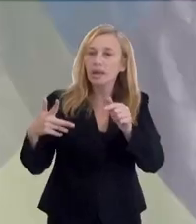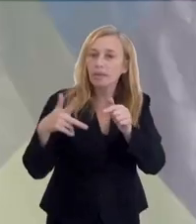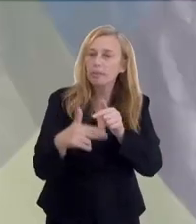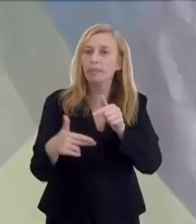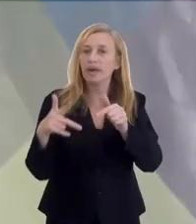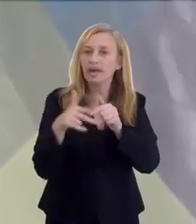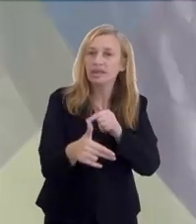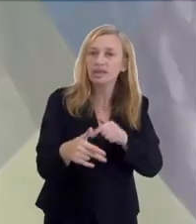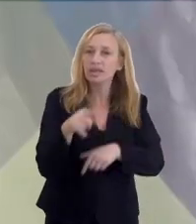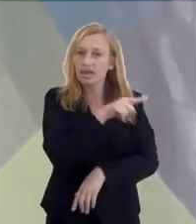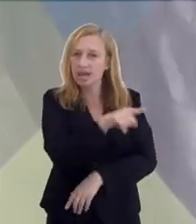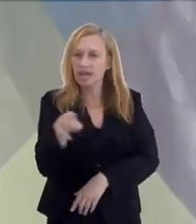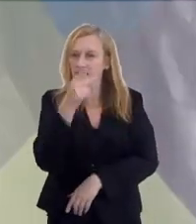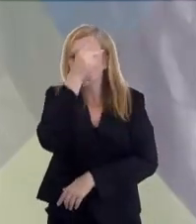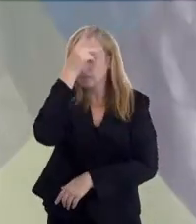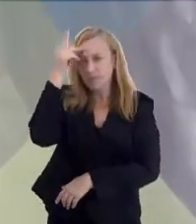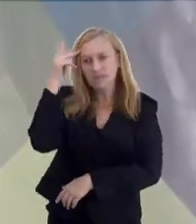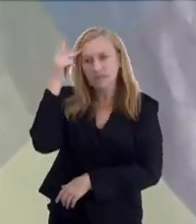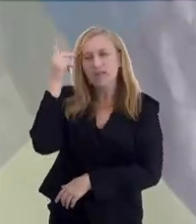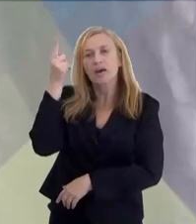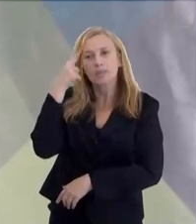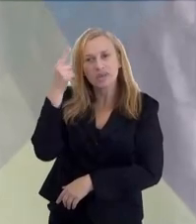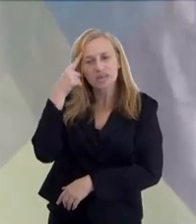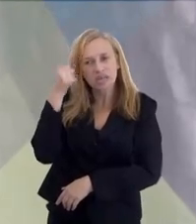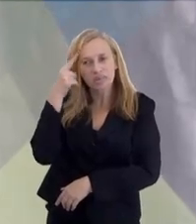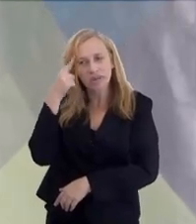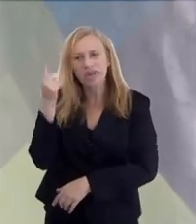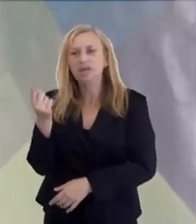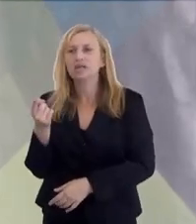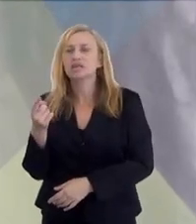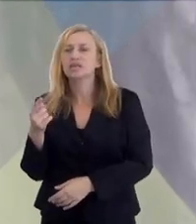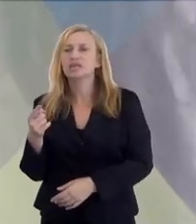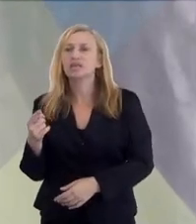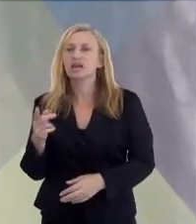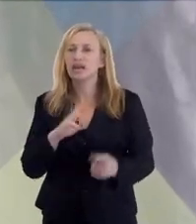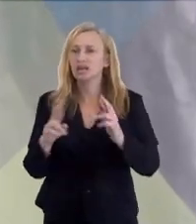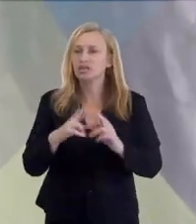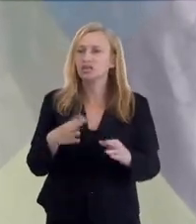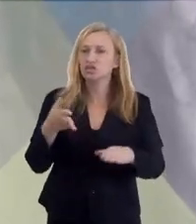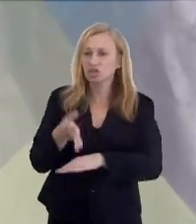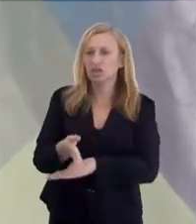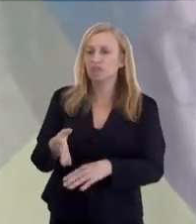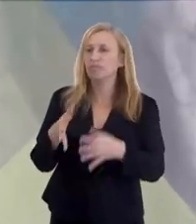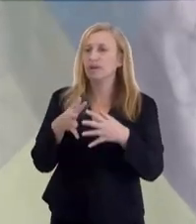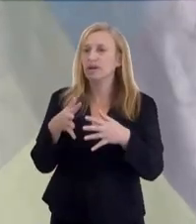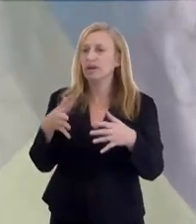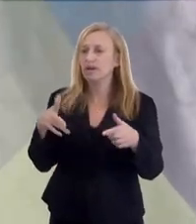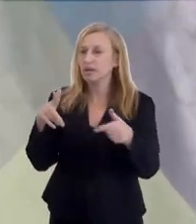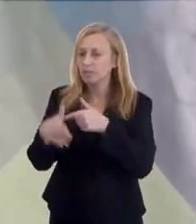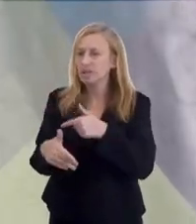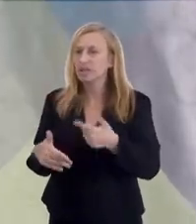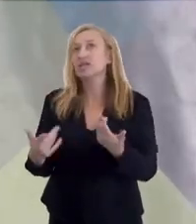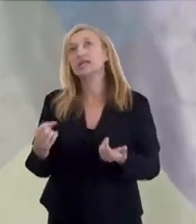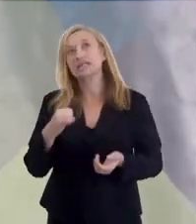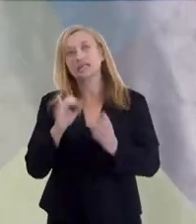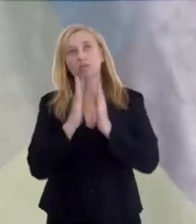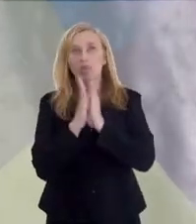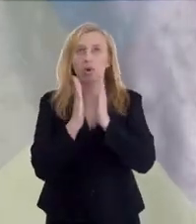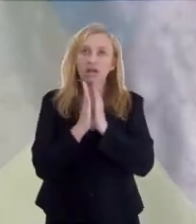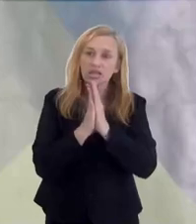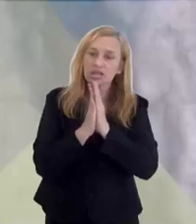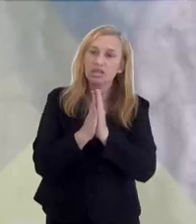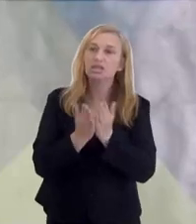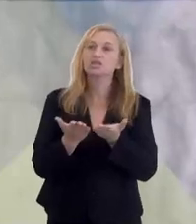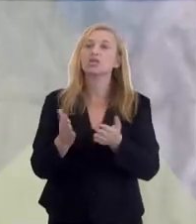pensamentos, que essas relações cheguem a essa pessoa para atrapalhá-la. Agora, se for uma oração, se for uma